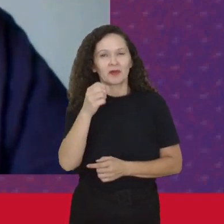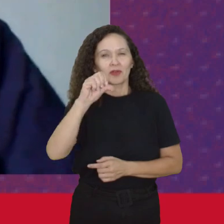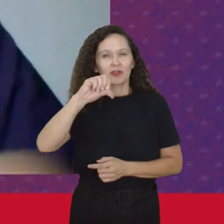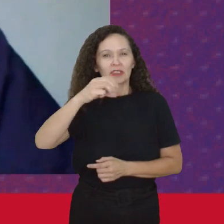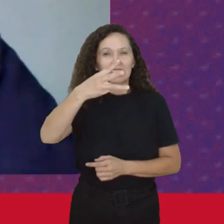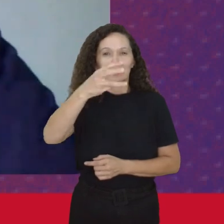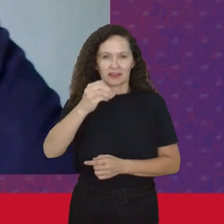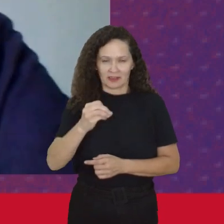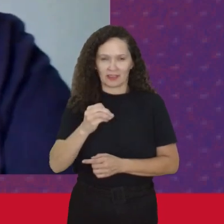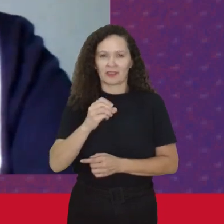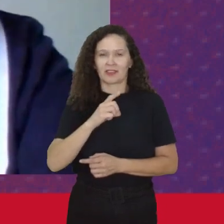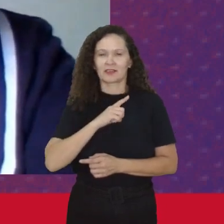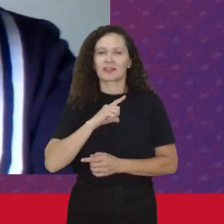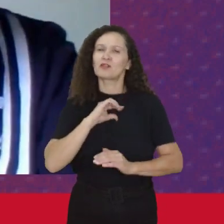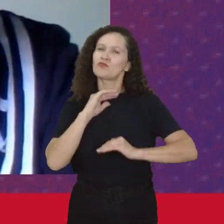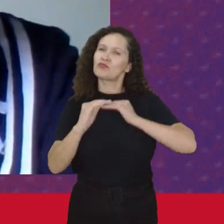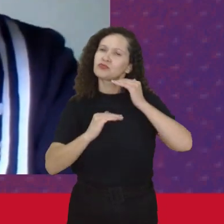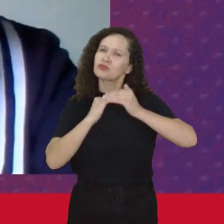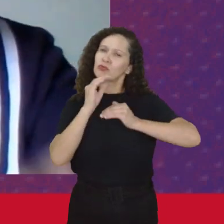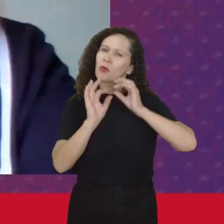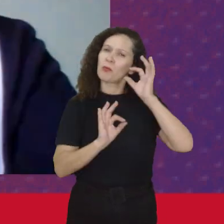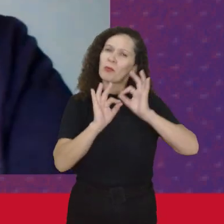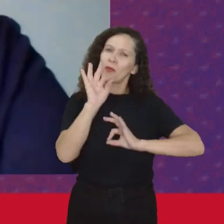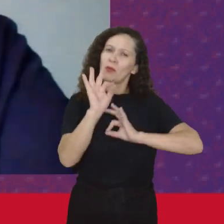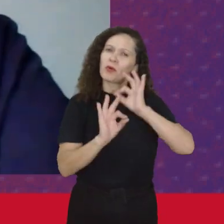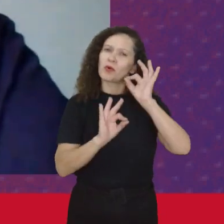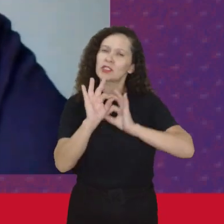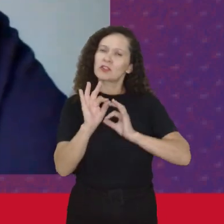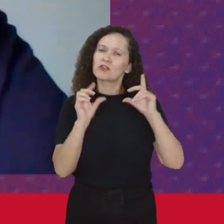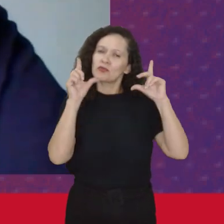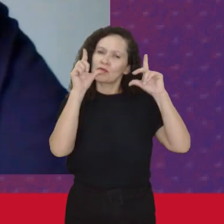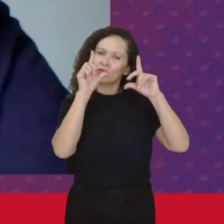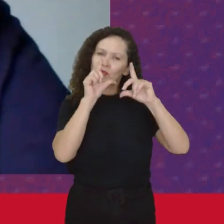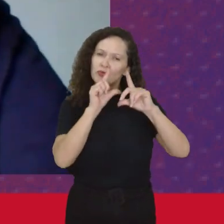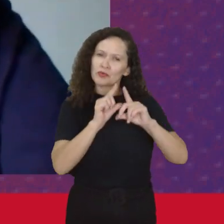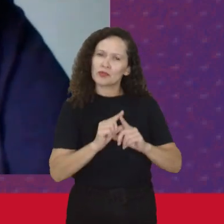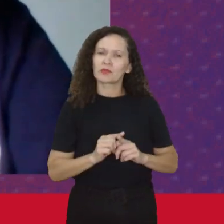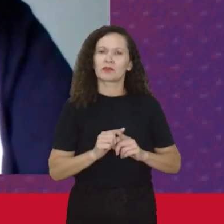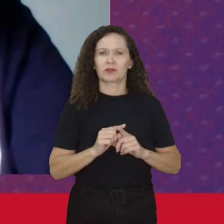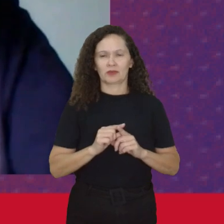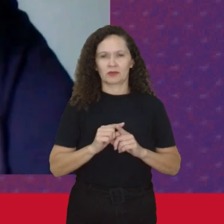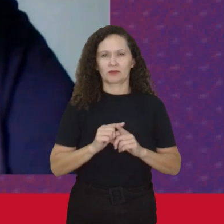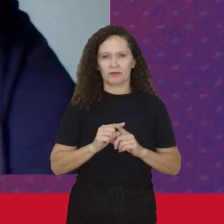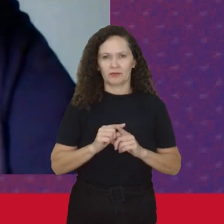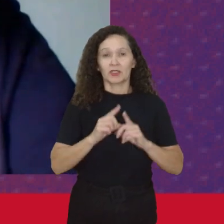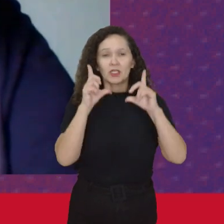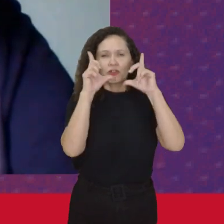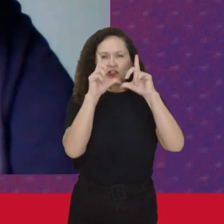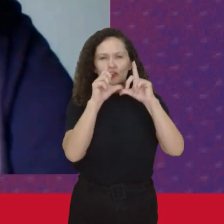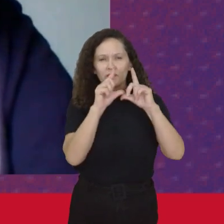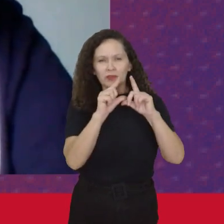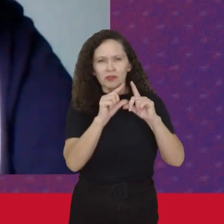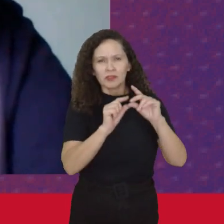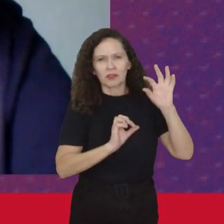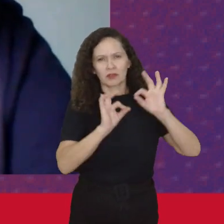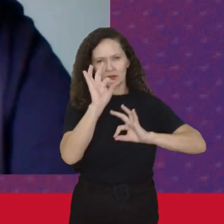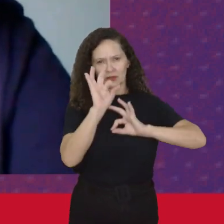a gente Tem um processo De diminuição Da organização Das mulheres